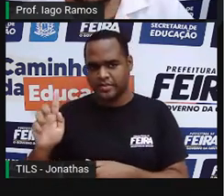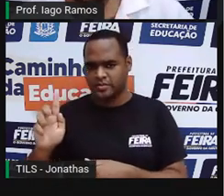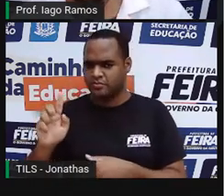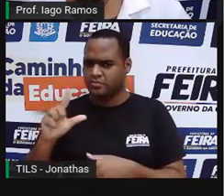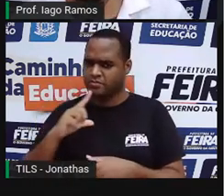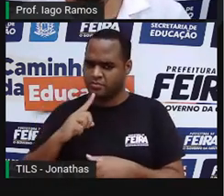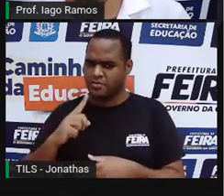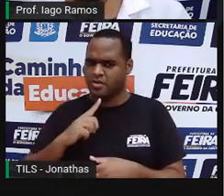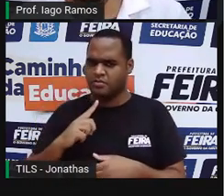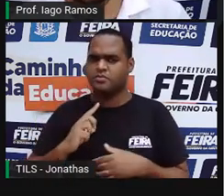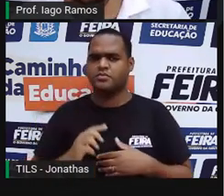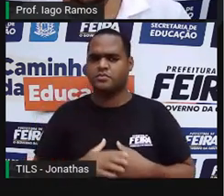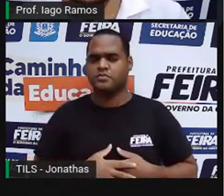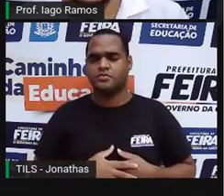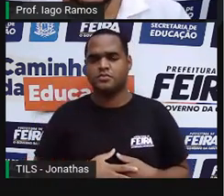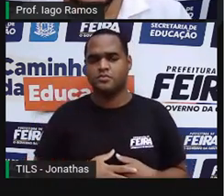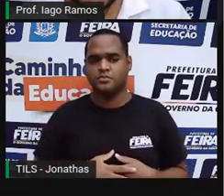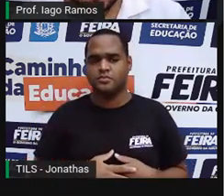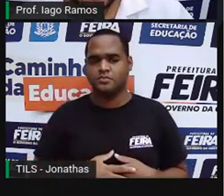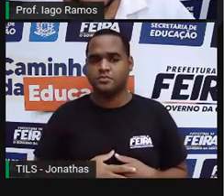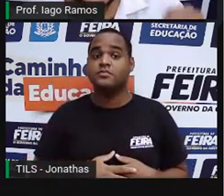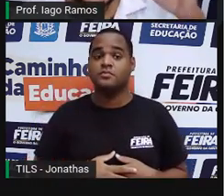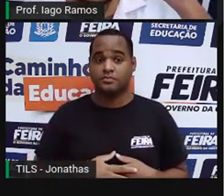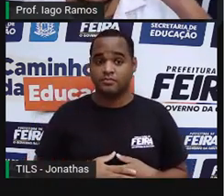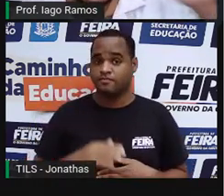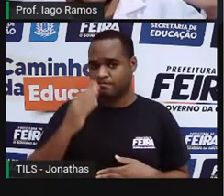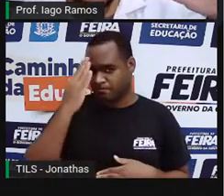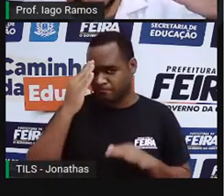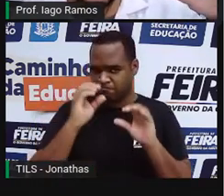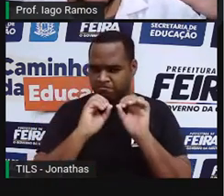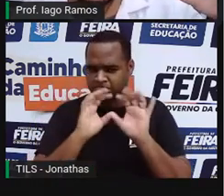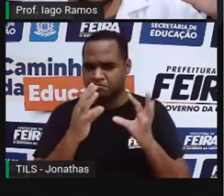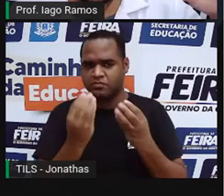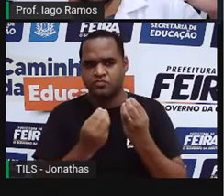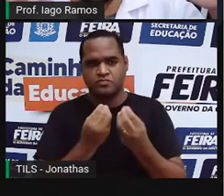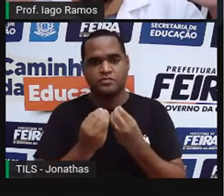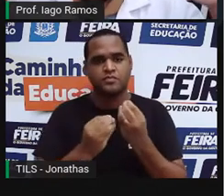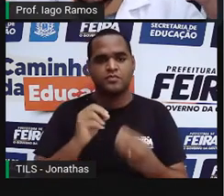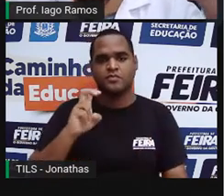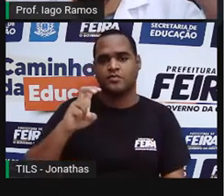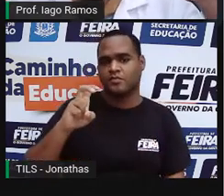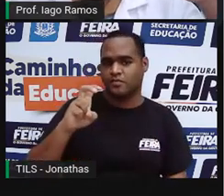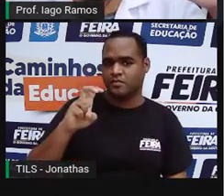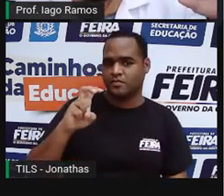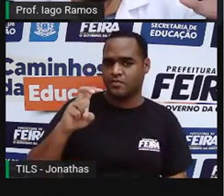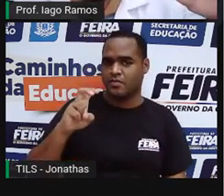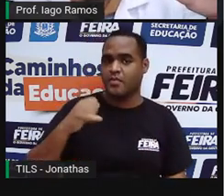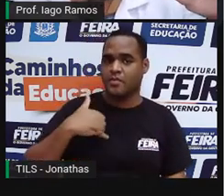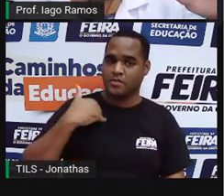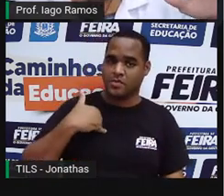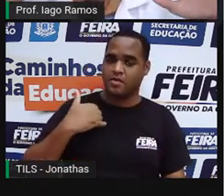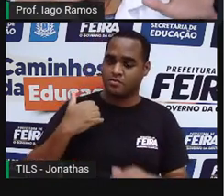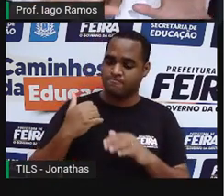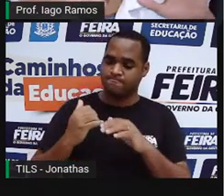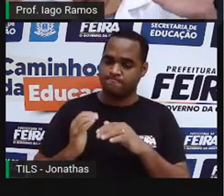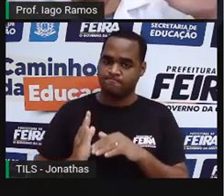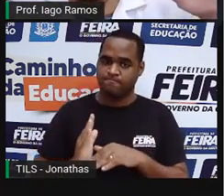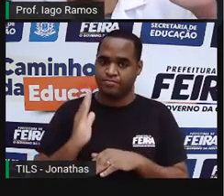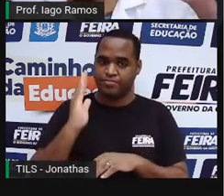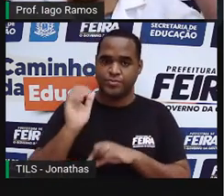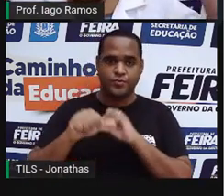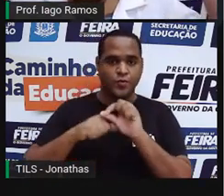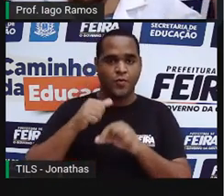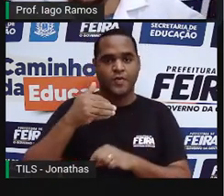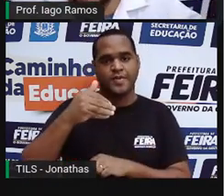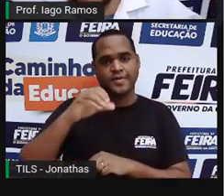Bora entender essa pergunta devagarzinho? 5 anos aumentou para 10, de 5 para